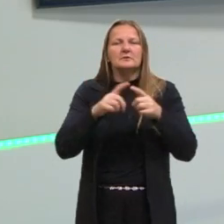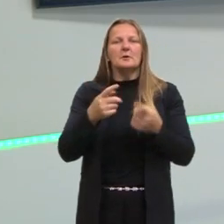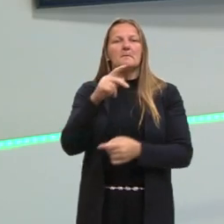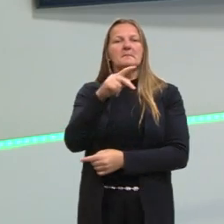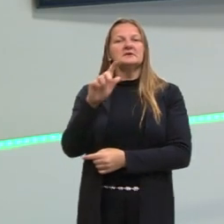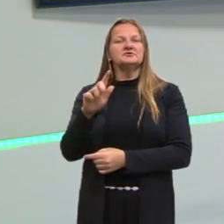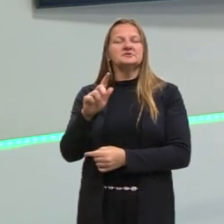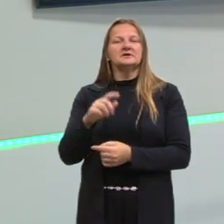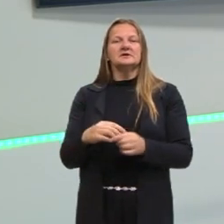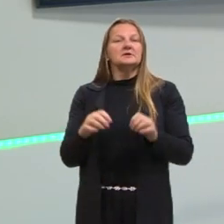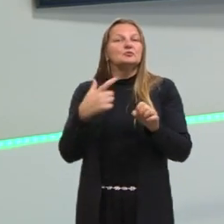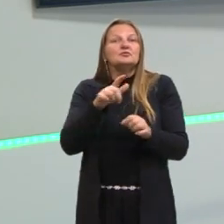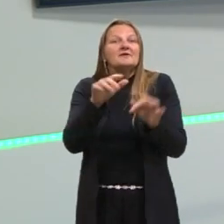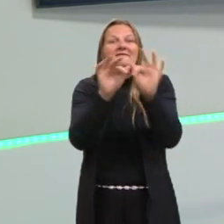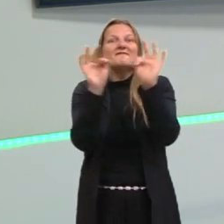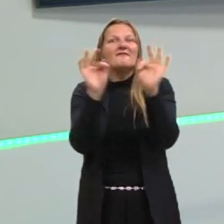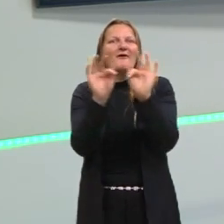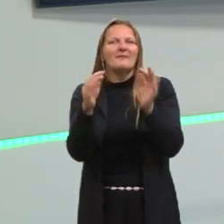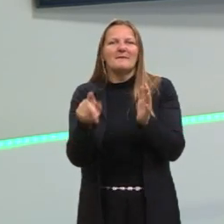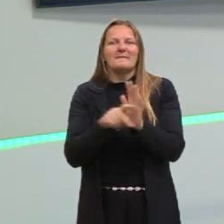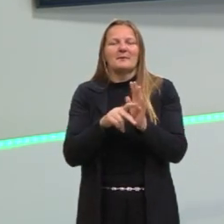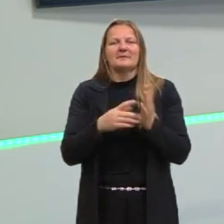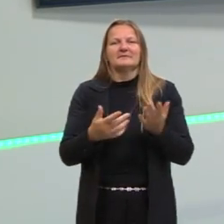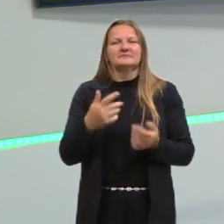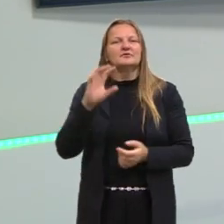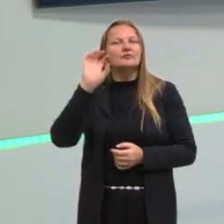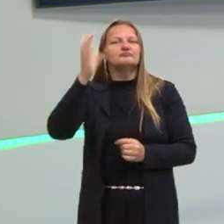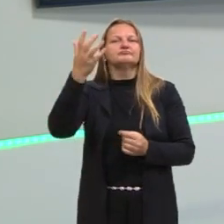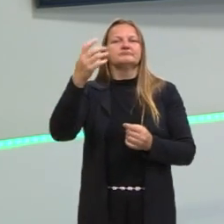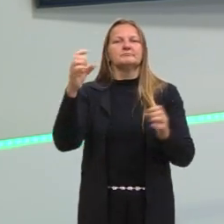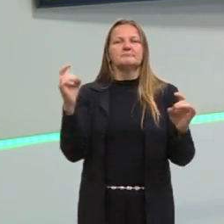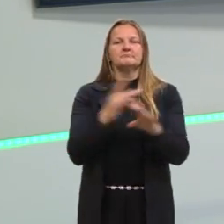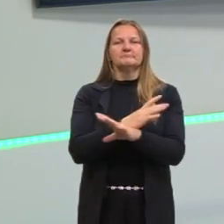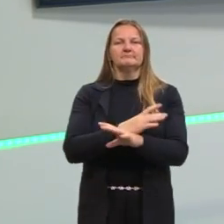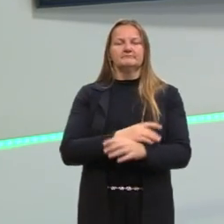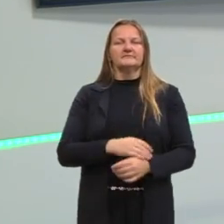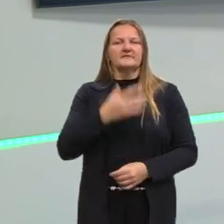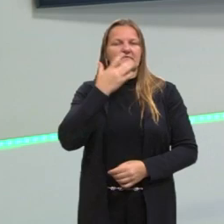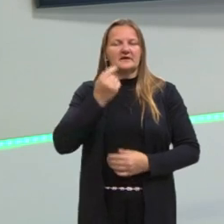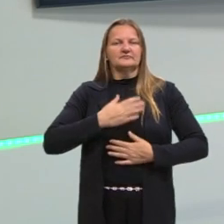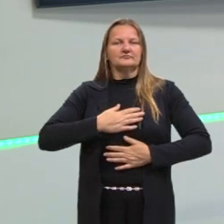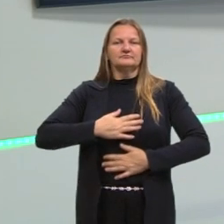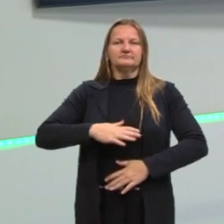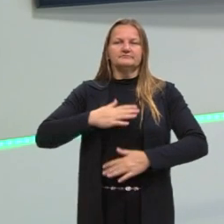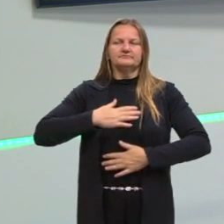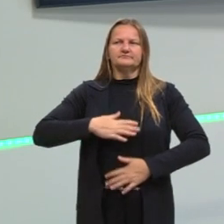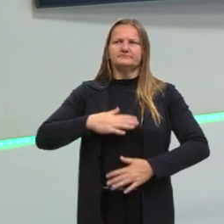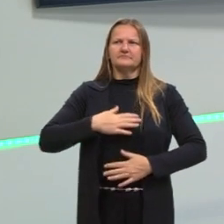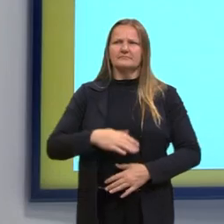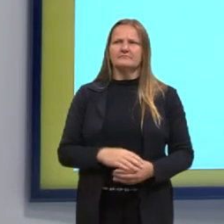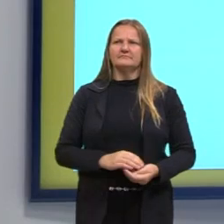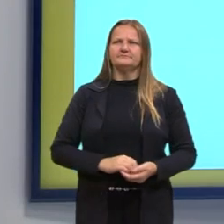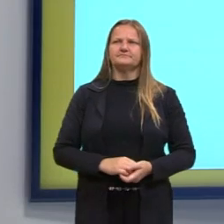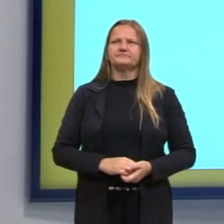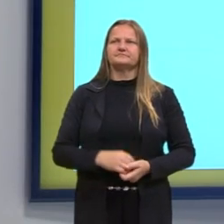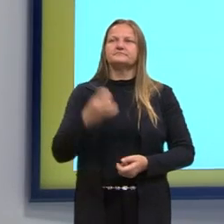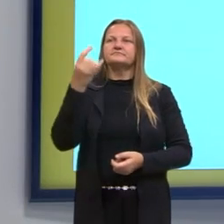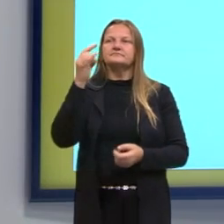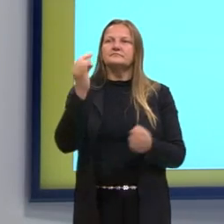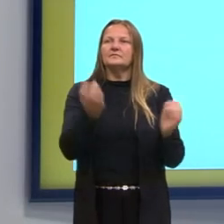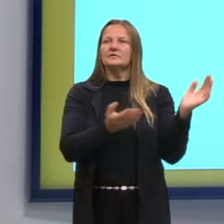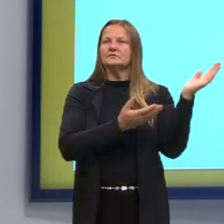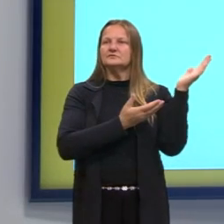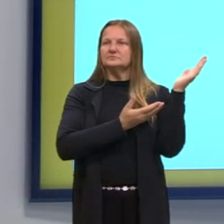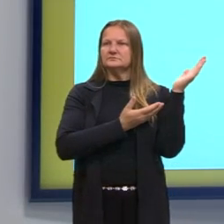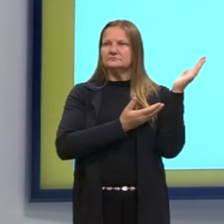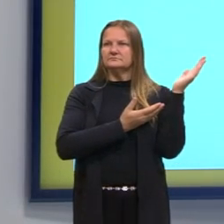utilizamos fórmula de PG. Simplesmente resolvemos. Então, é mais tranquilo. E aí, nós temos a última questão de